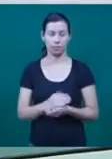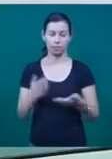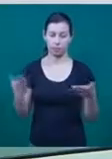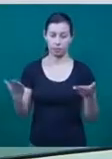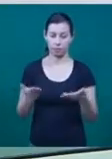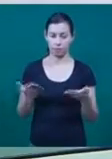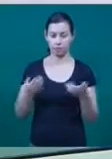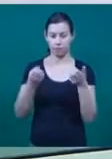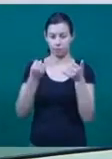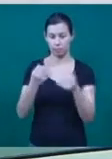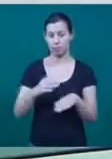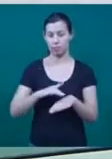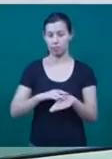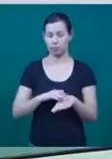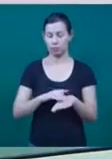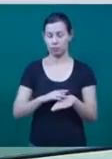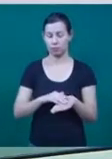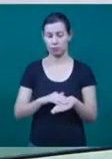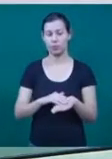Agora nós vamos falar de...